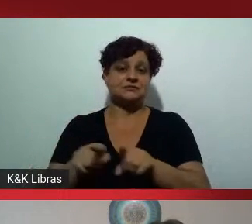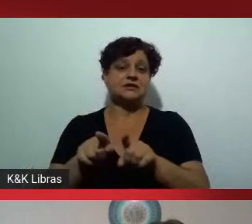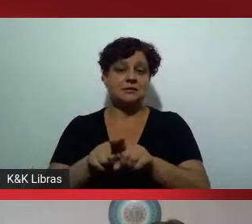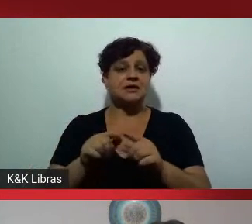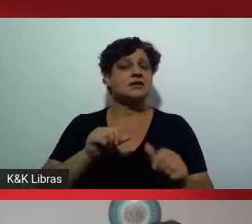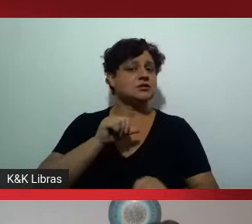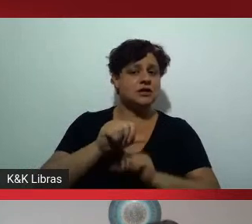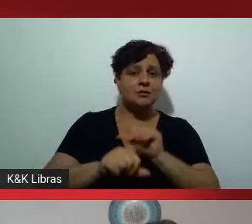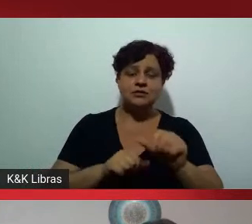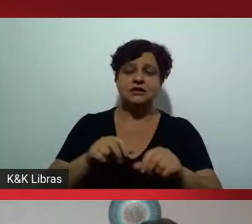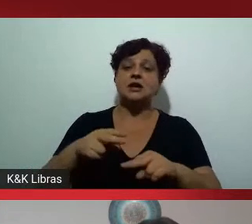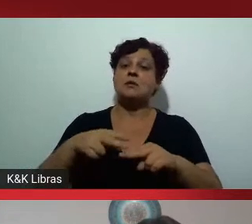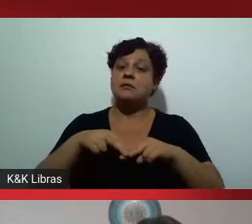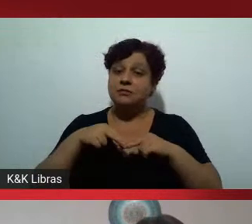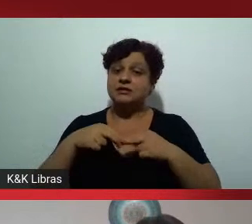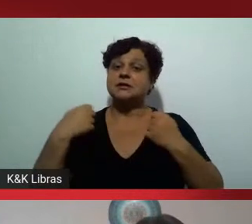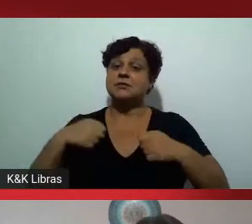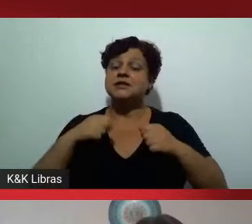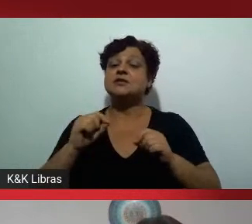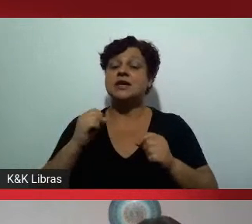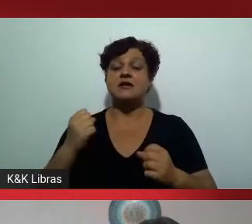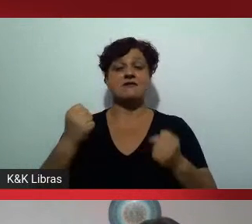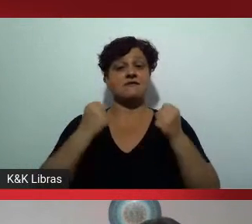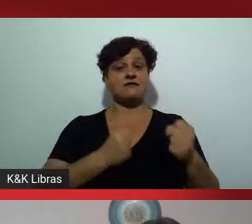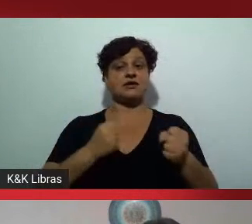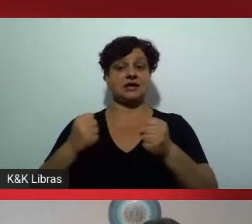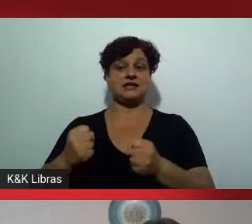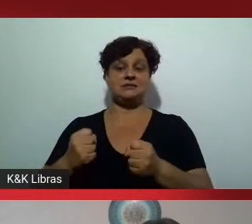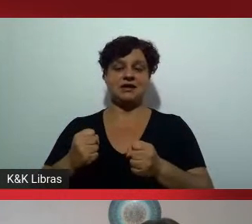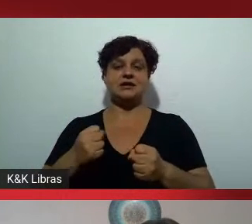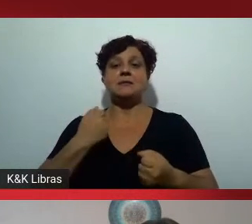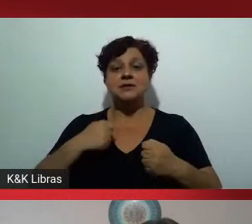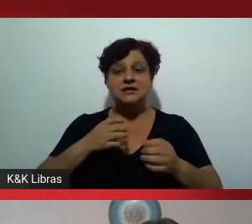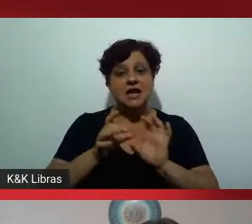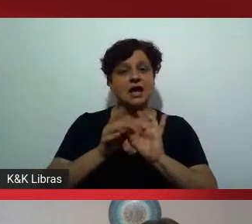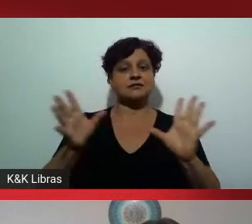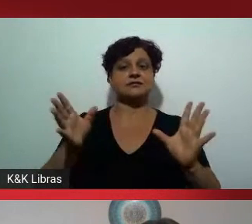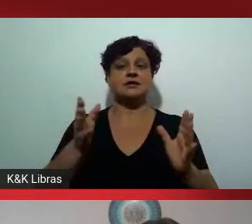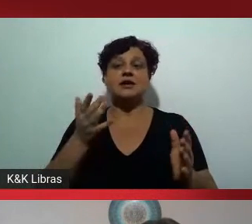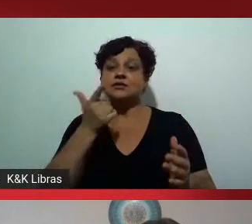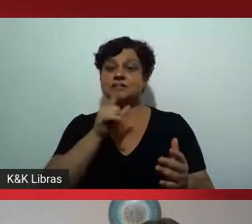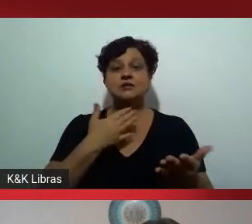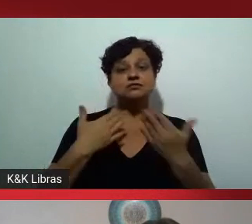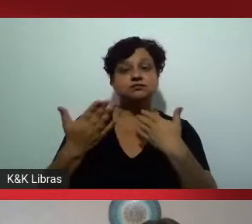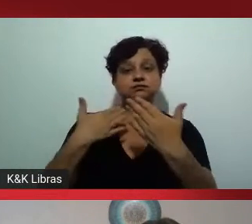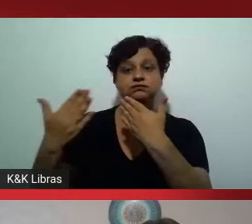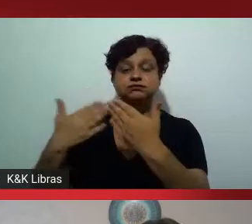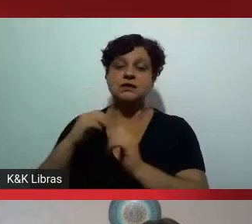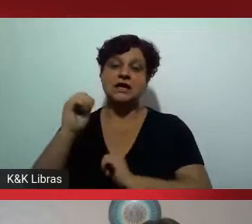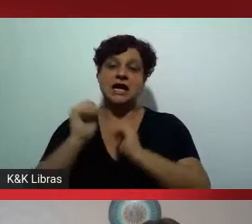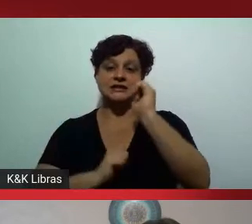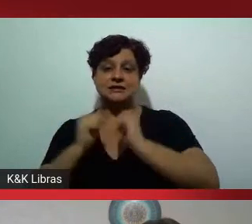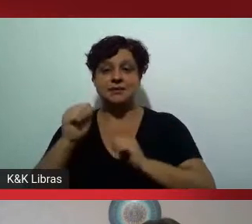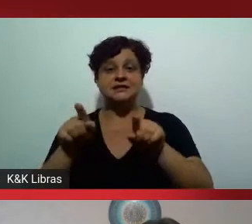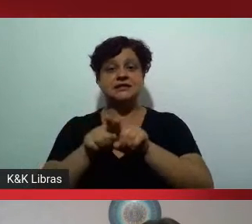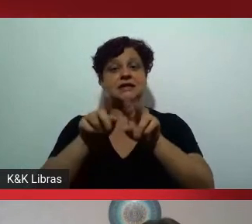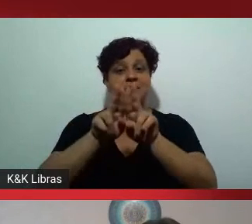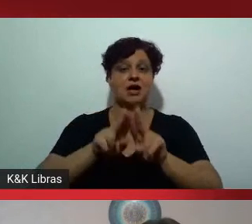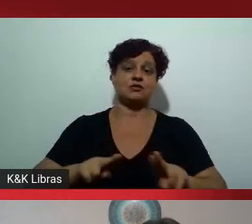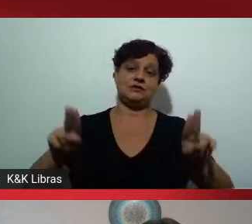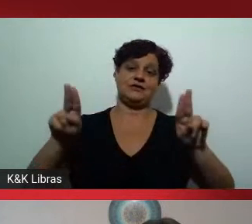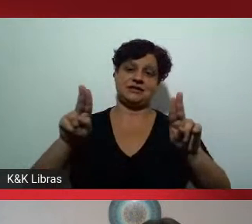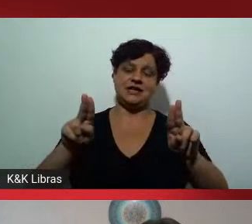pelo fortalecimento de um diálogo um pouco mais franco entre as empresas e as universidades,